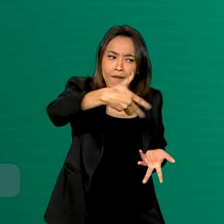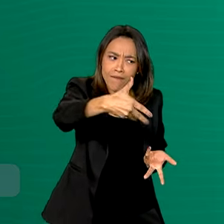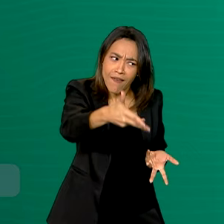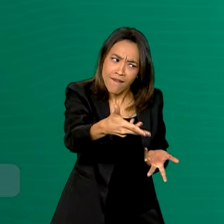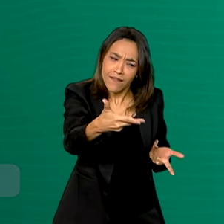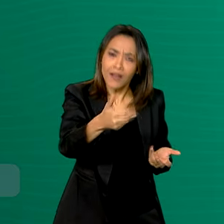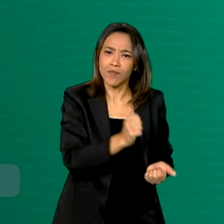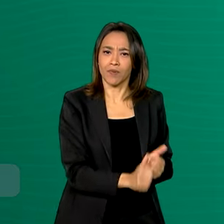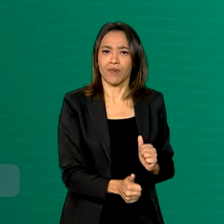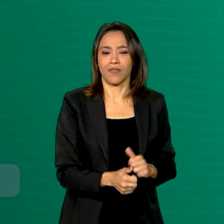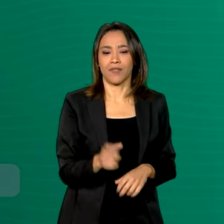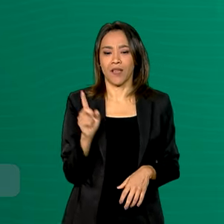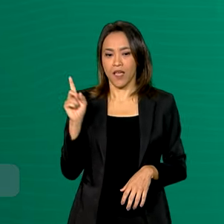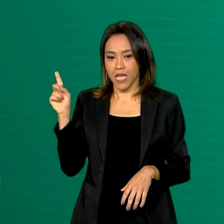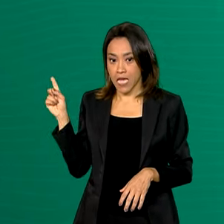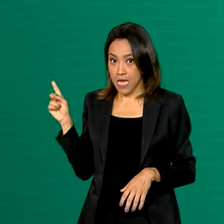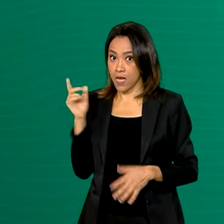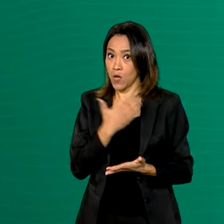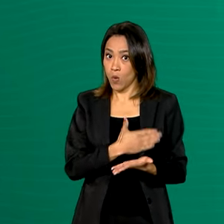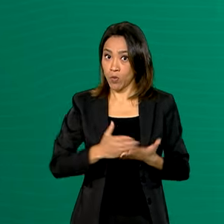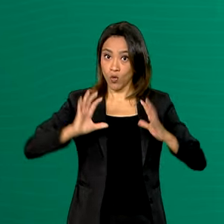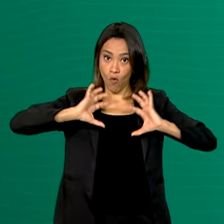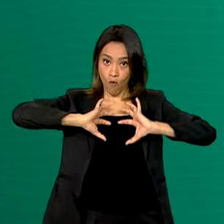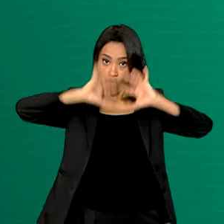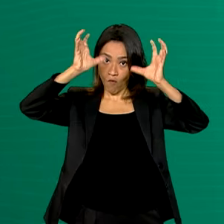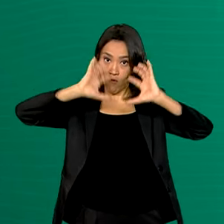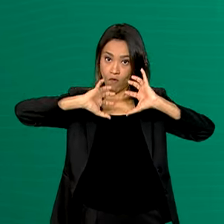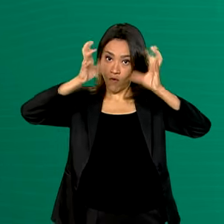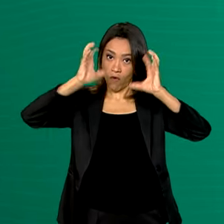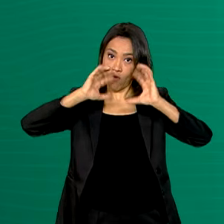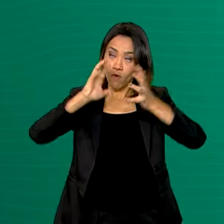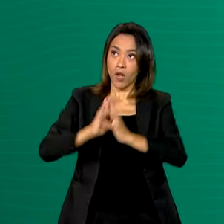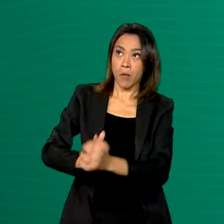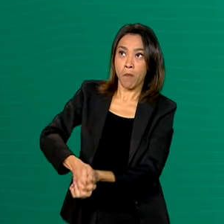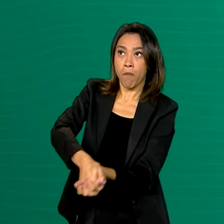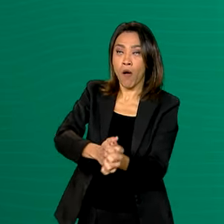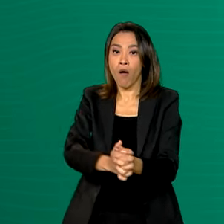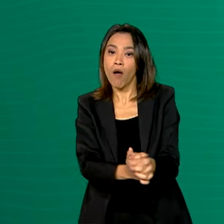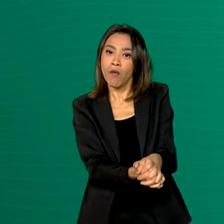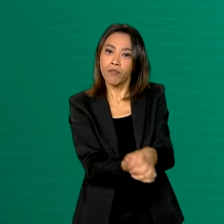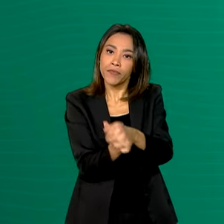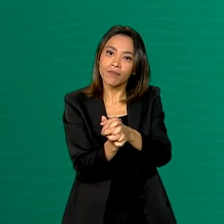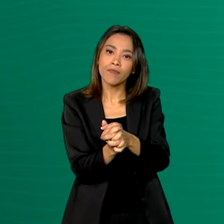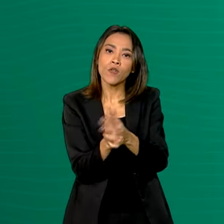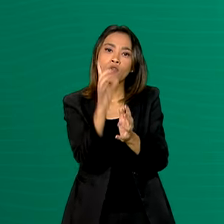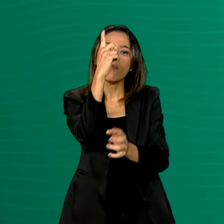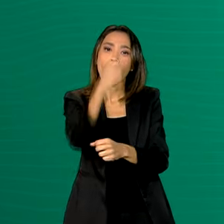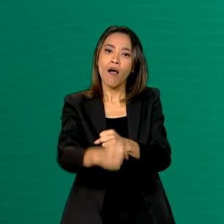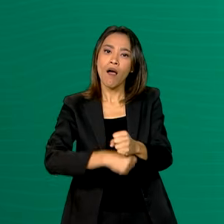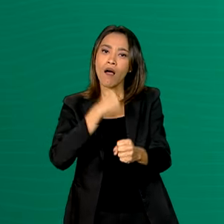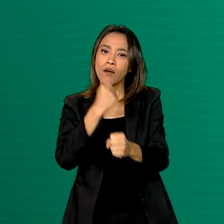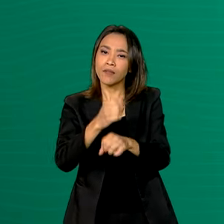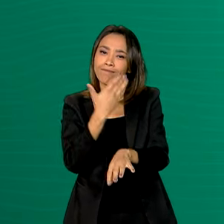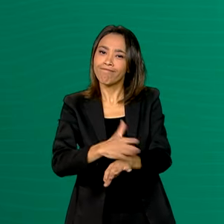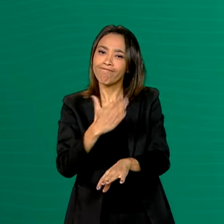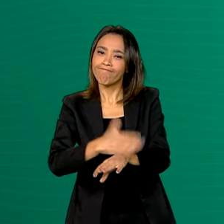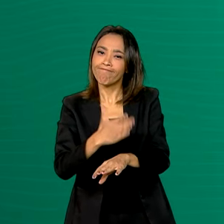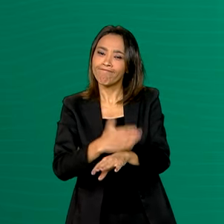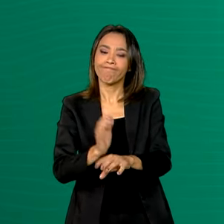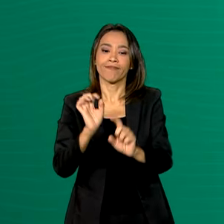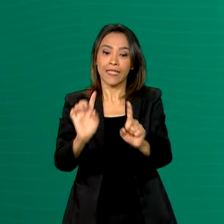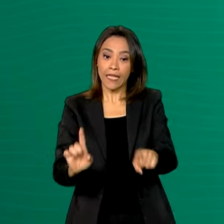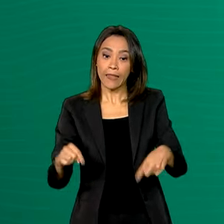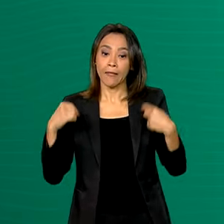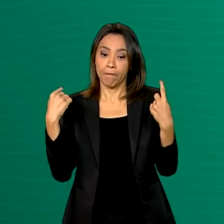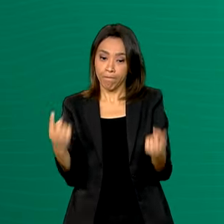comecei fazendo vôlei no Centro Olímpico do Gama, aí eu fiquei um ano fazendo vôlei e o